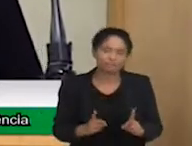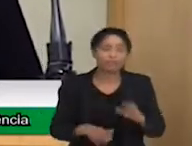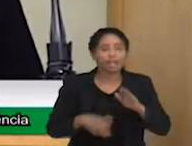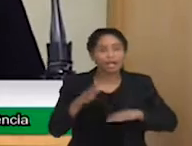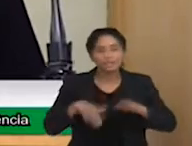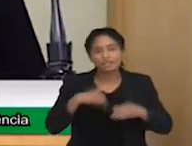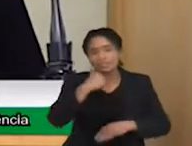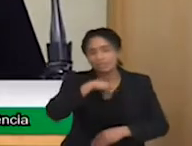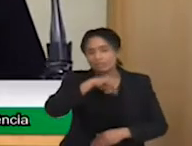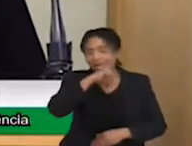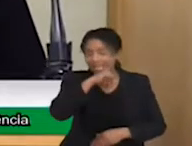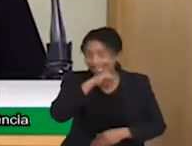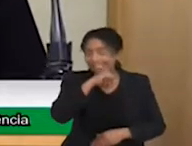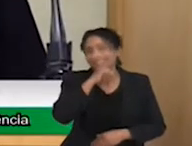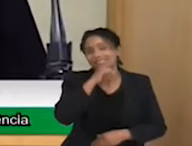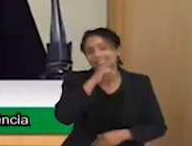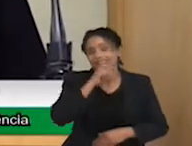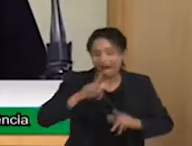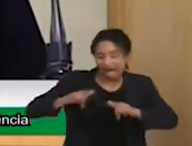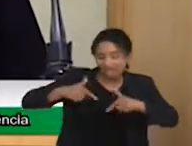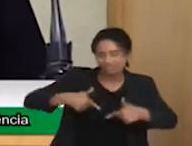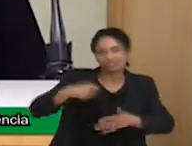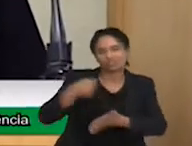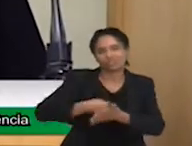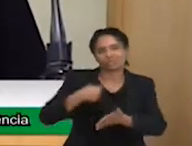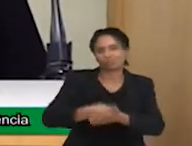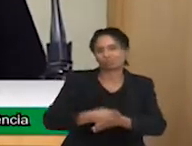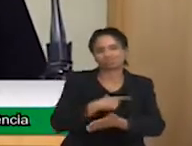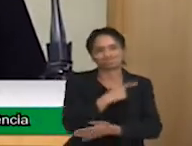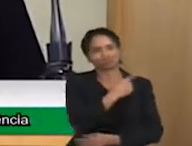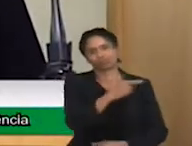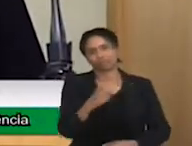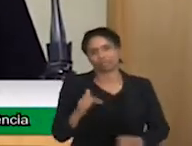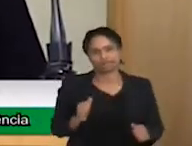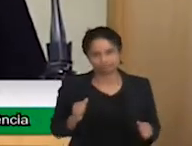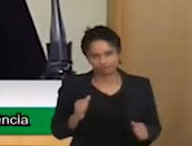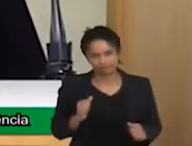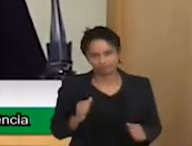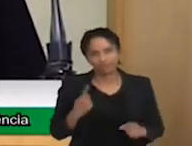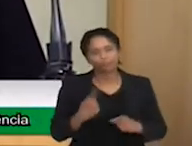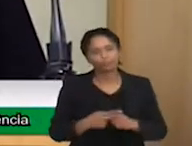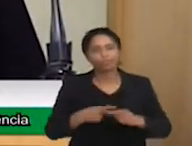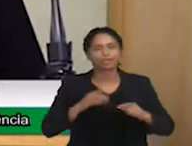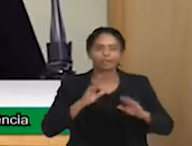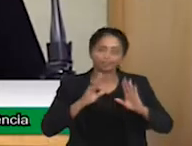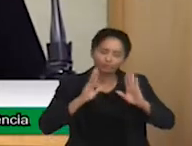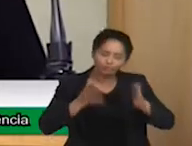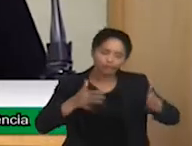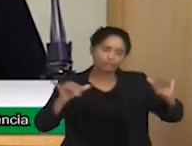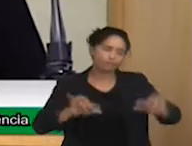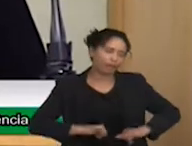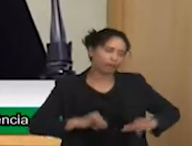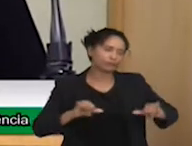Represento a mãe que não fala, a mãe que não se cala e tantas outras mães.